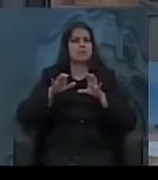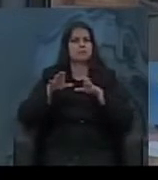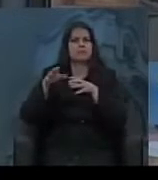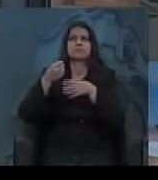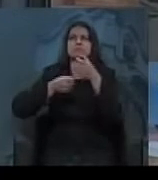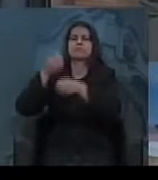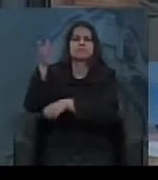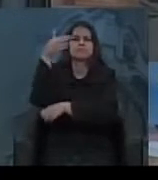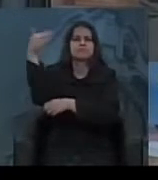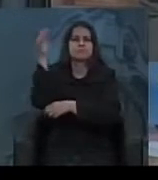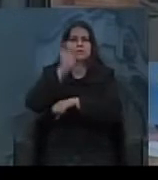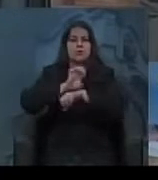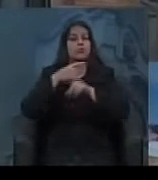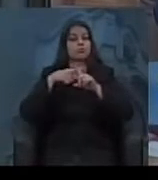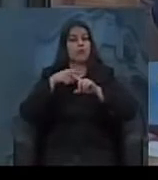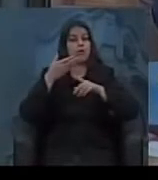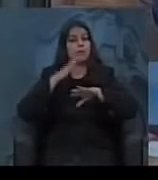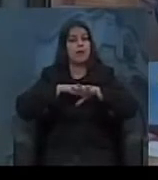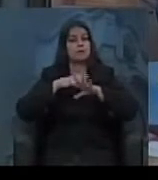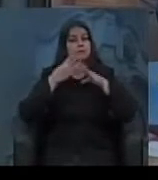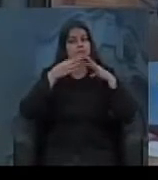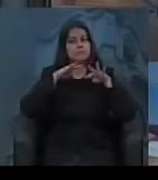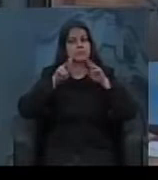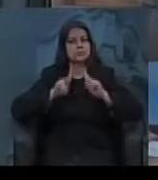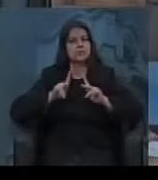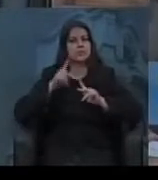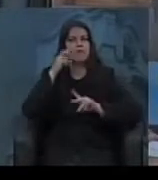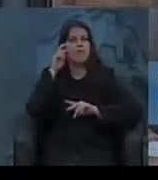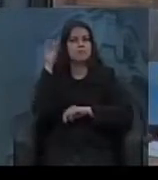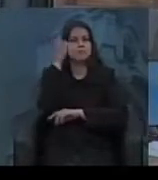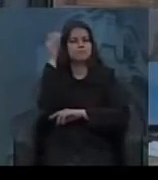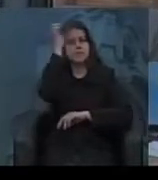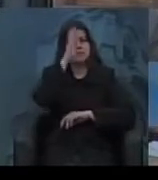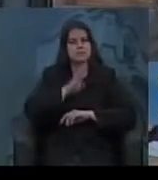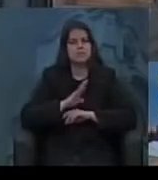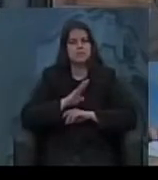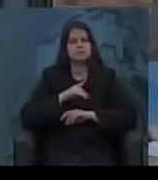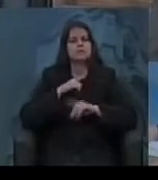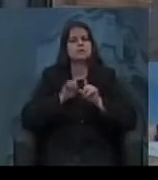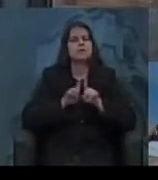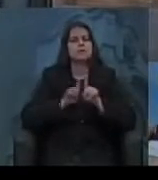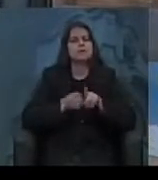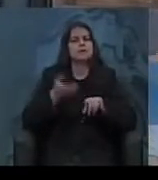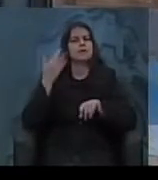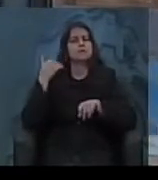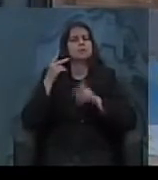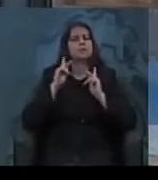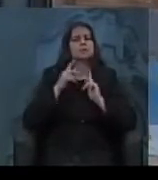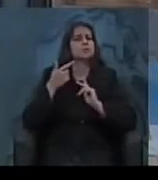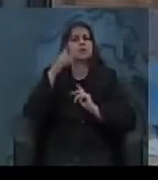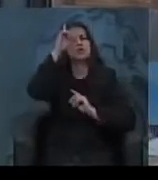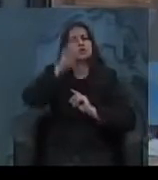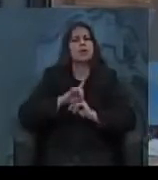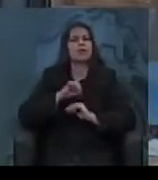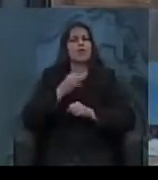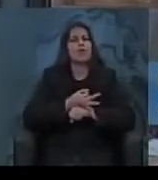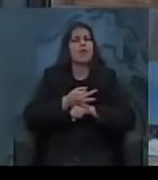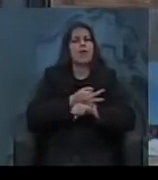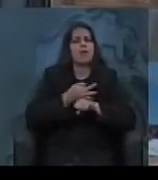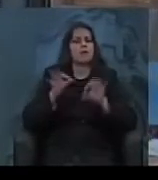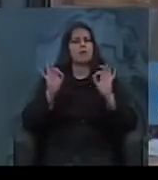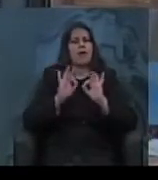questão da bandeira do Brasil. Nesse período, vejam só, naquela época, as pessoas não tinham direito a férias.